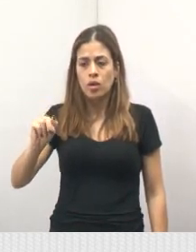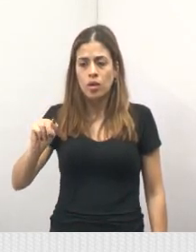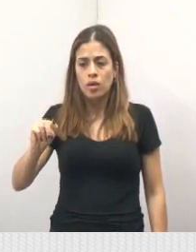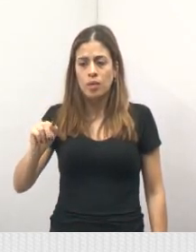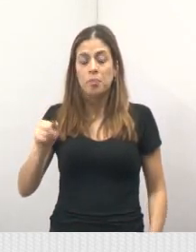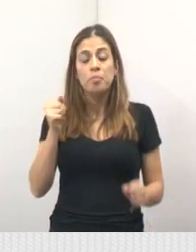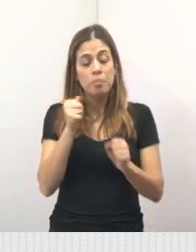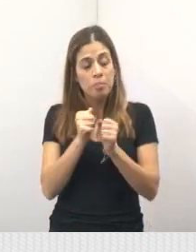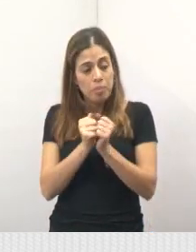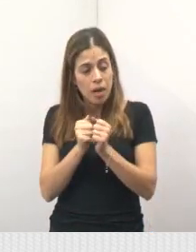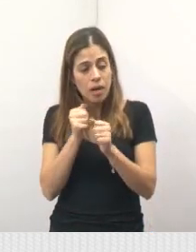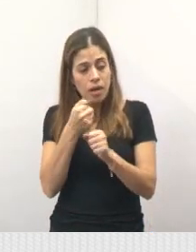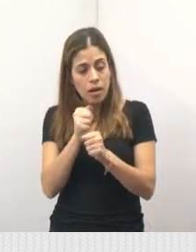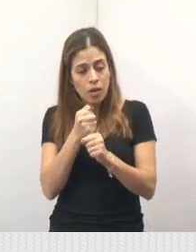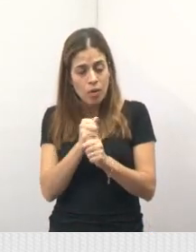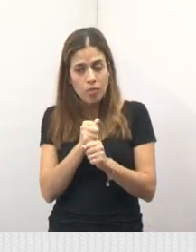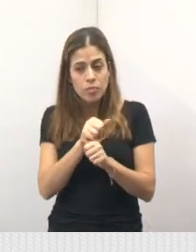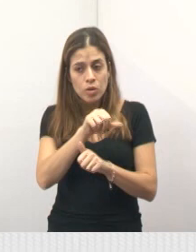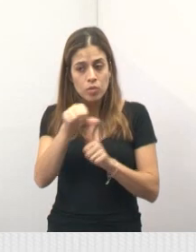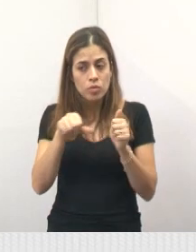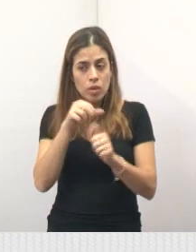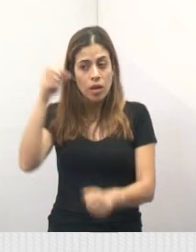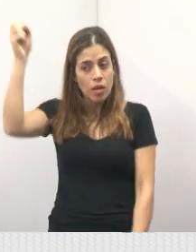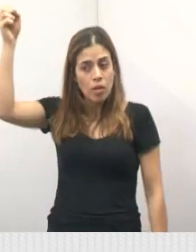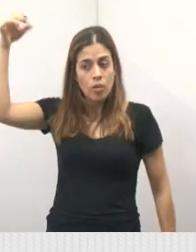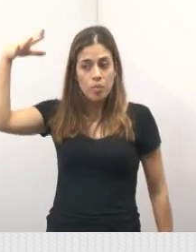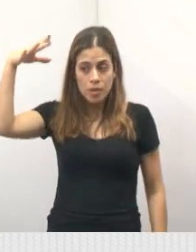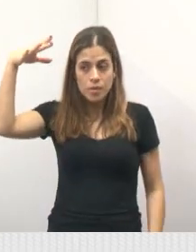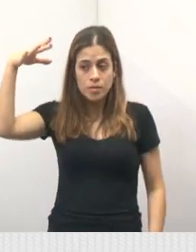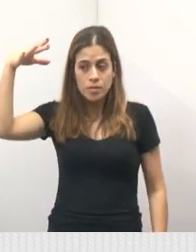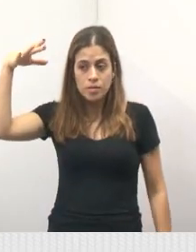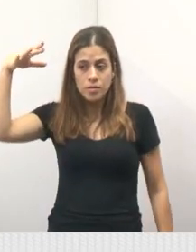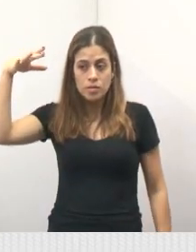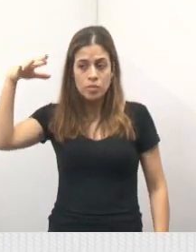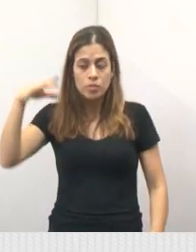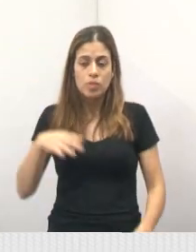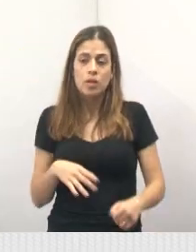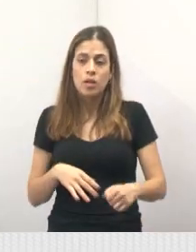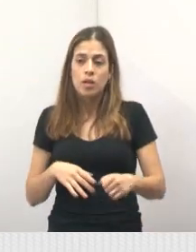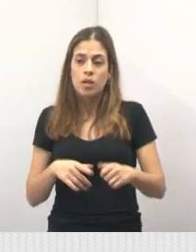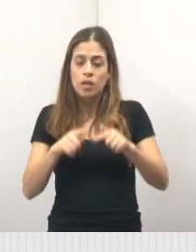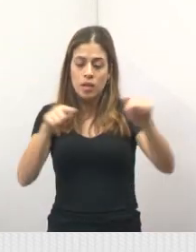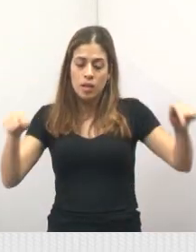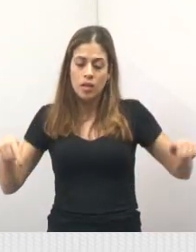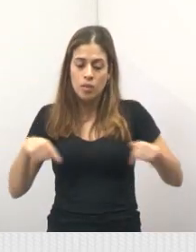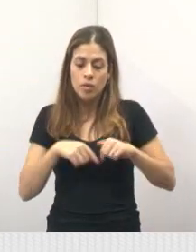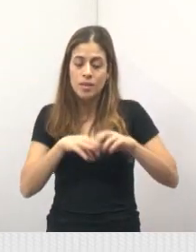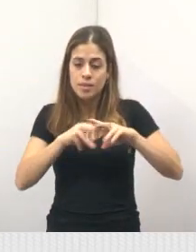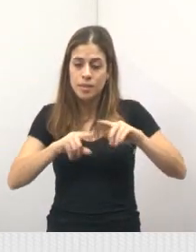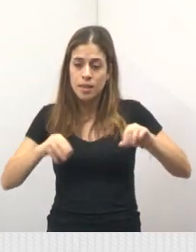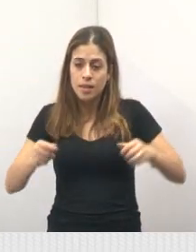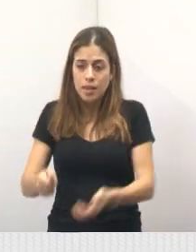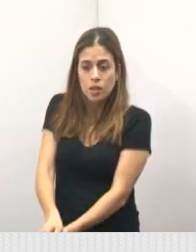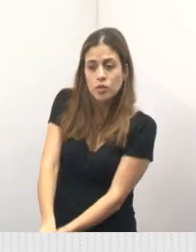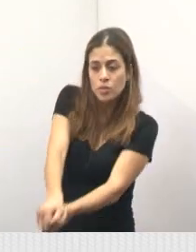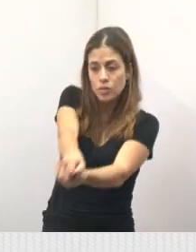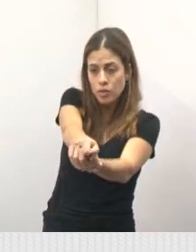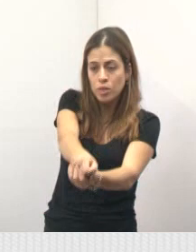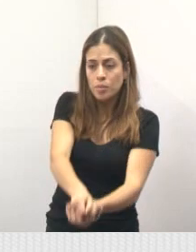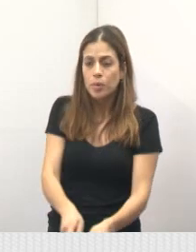acontecendo, e ali foi trocada a iluminação da quadra de voleibol de areia e também a areia.